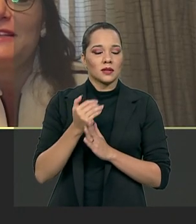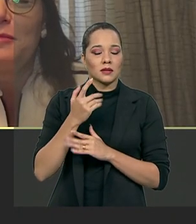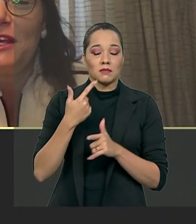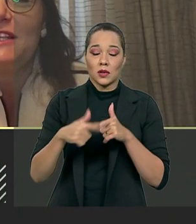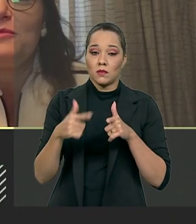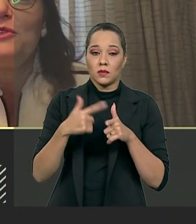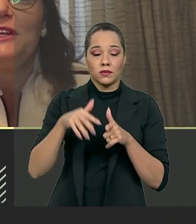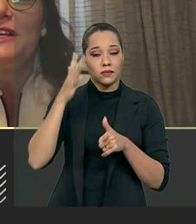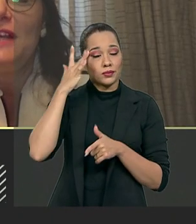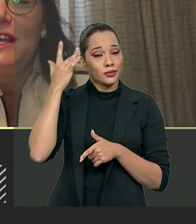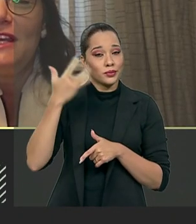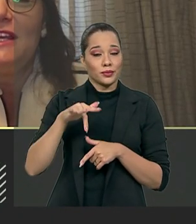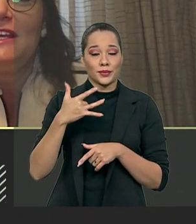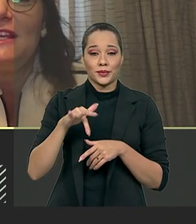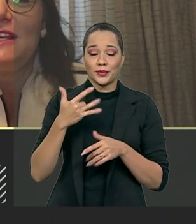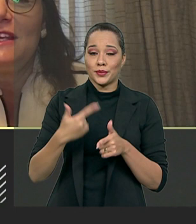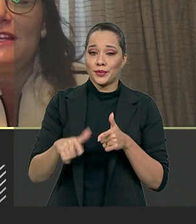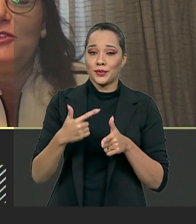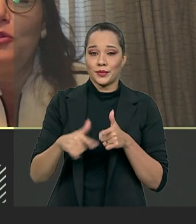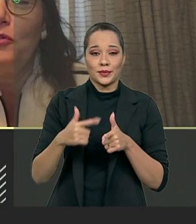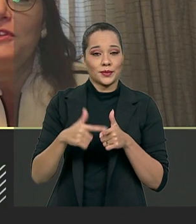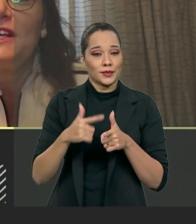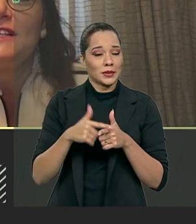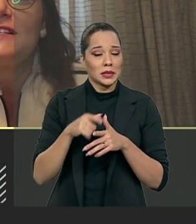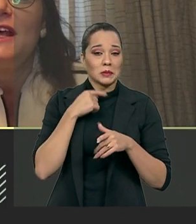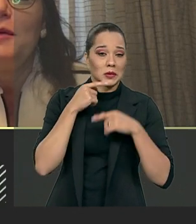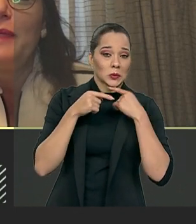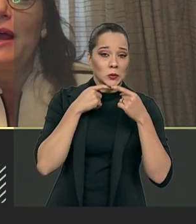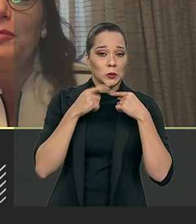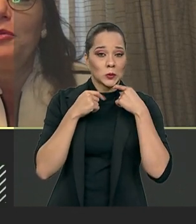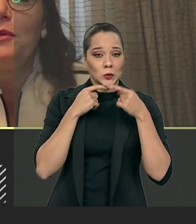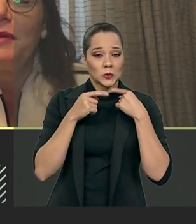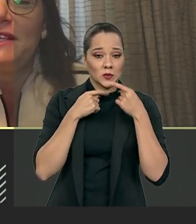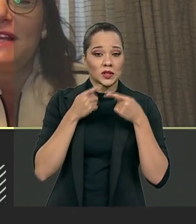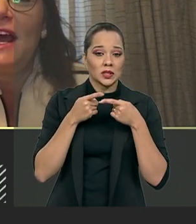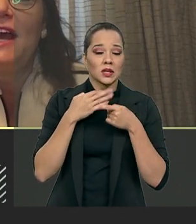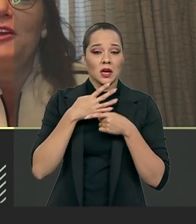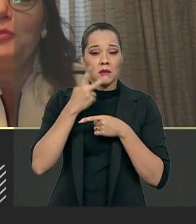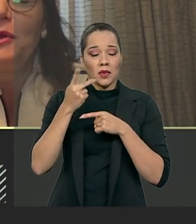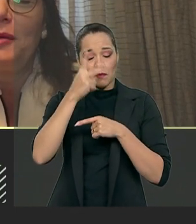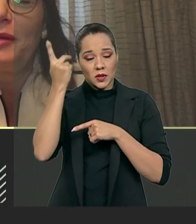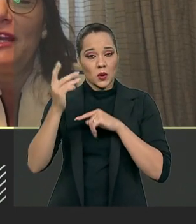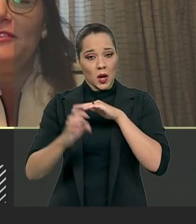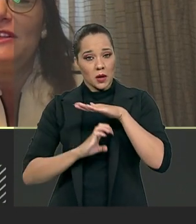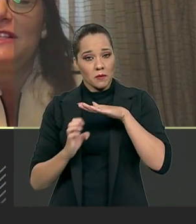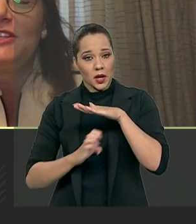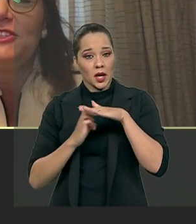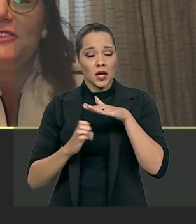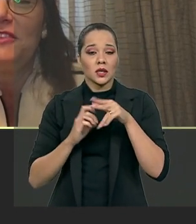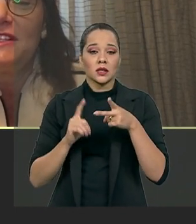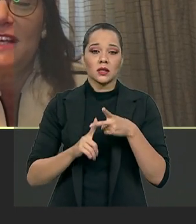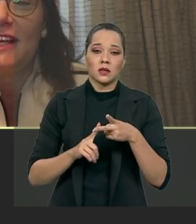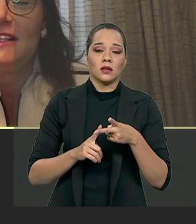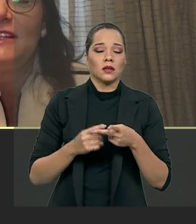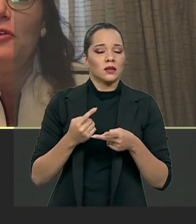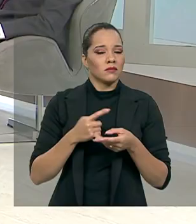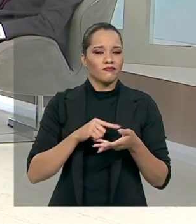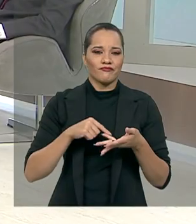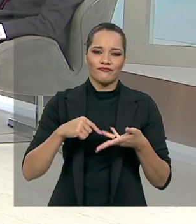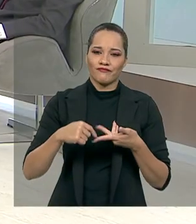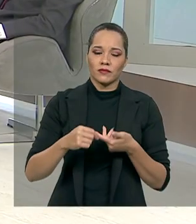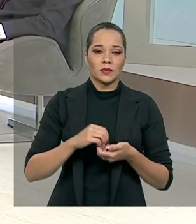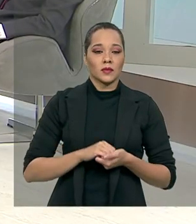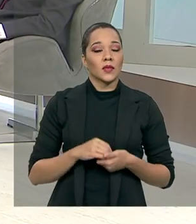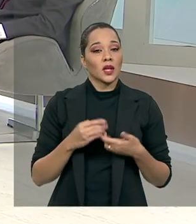cabeça mesmo e dúvidas para o empresário, para a livre iniciativa, etc. Então,